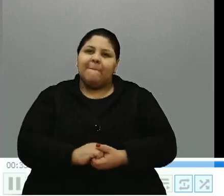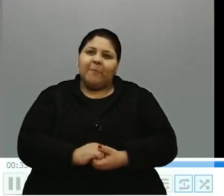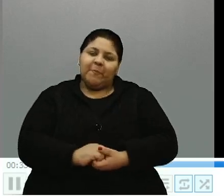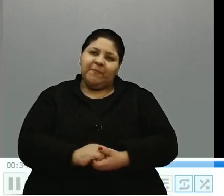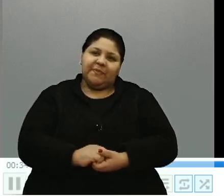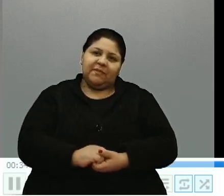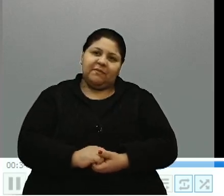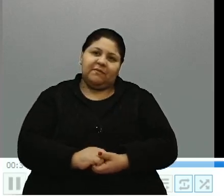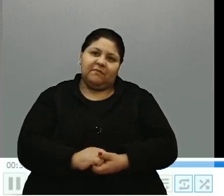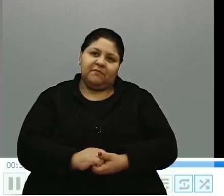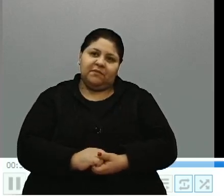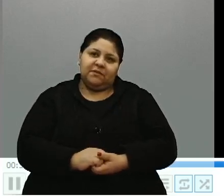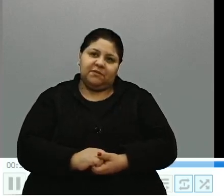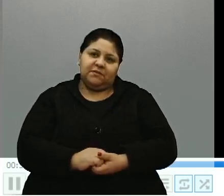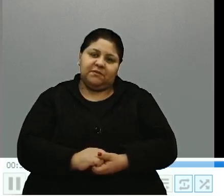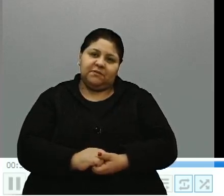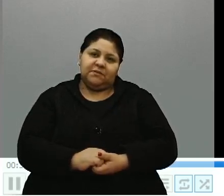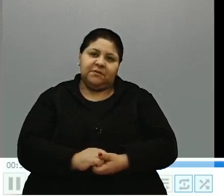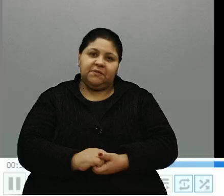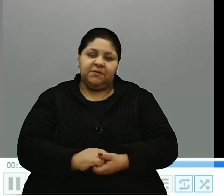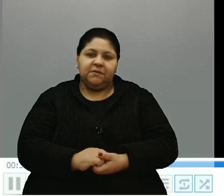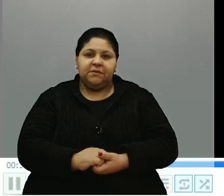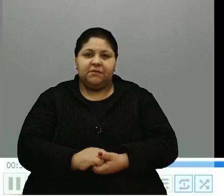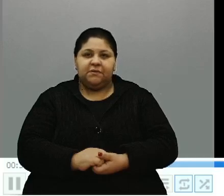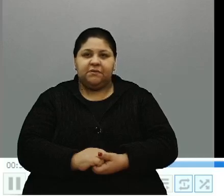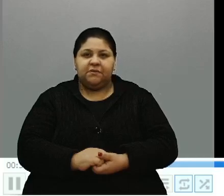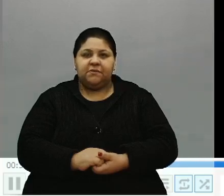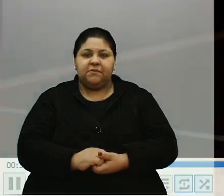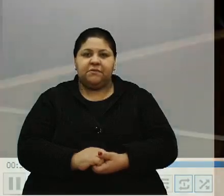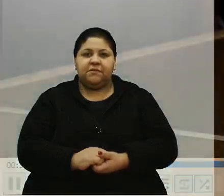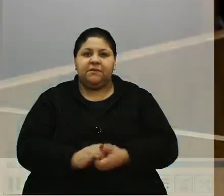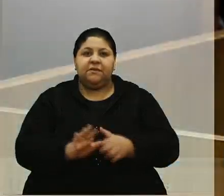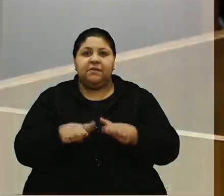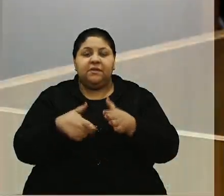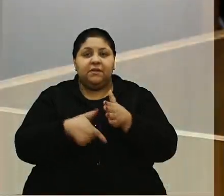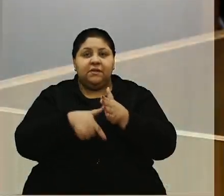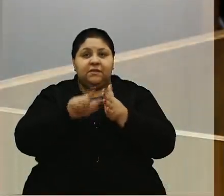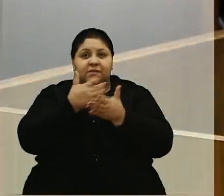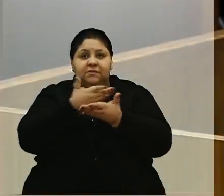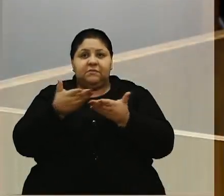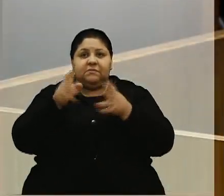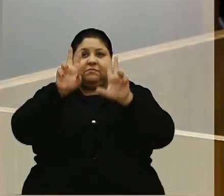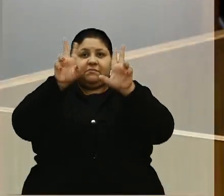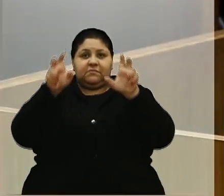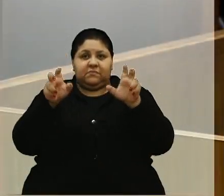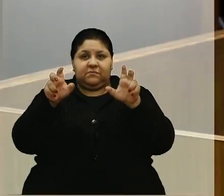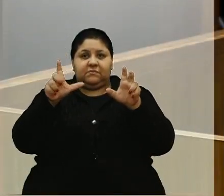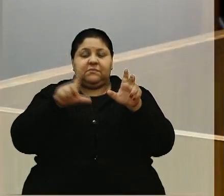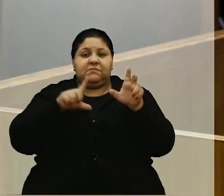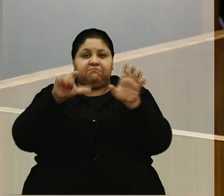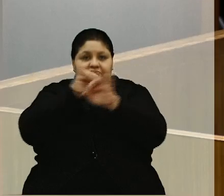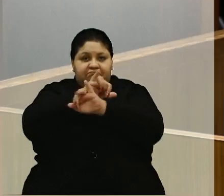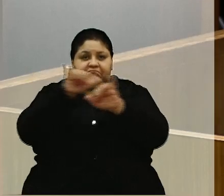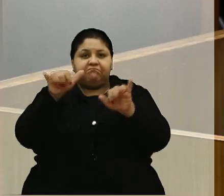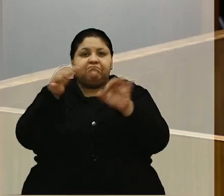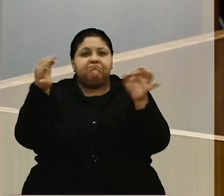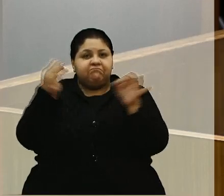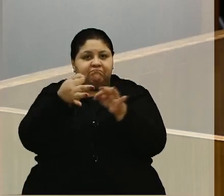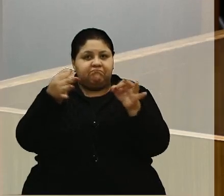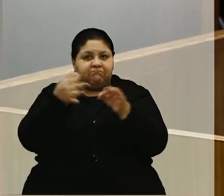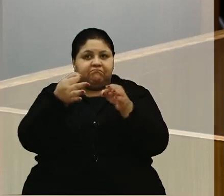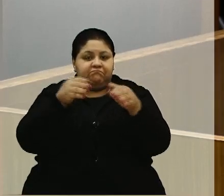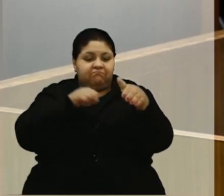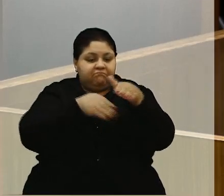Então, antes de entrar no assunto que a gente tem uma notícia magnífica aí, que é o Banco do Material